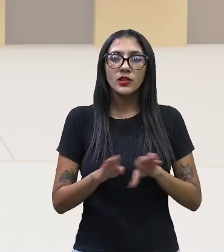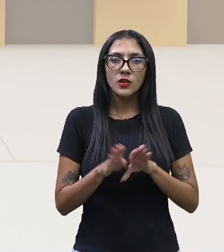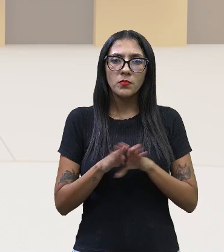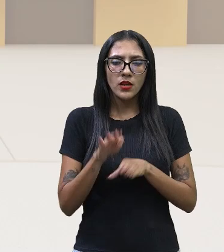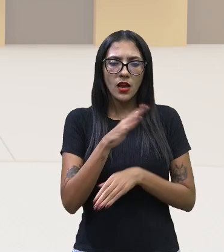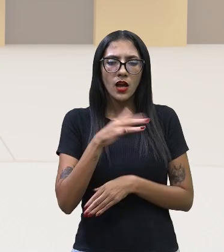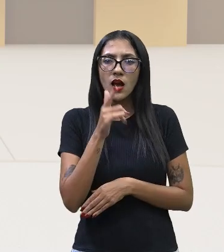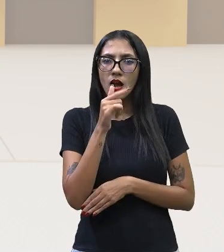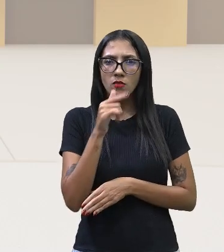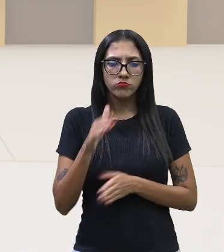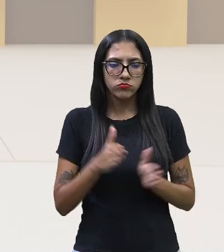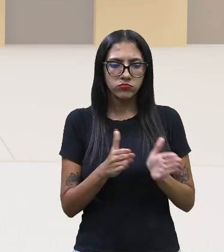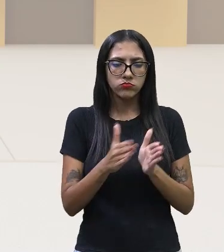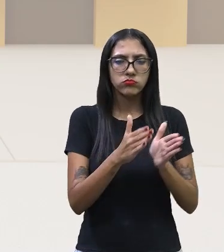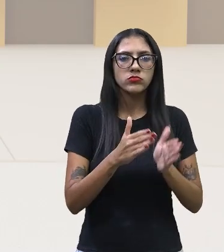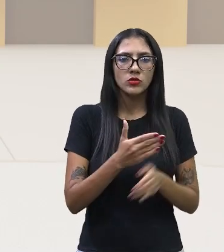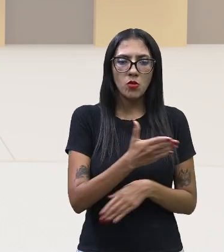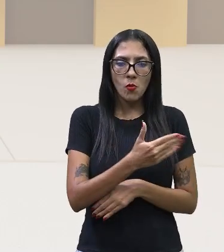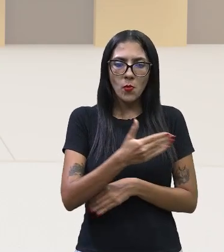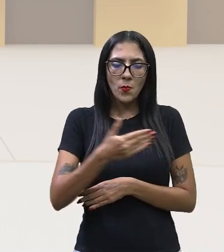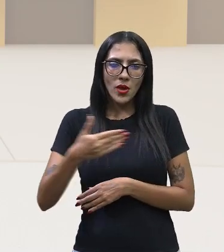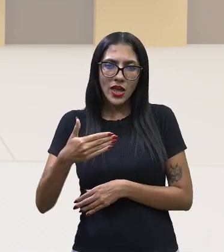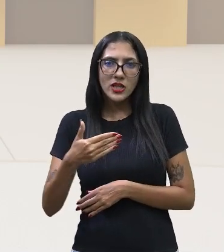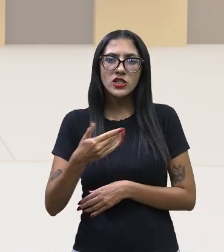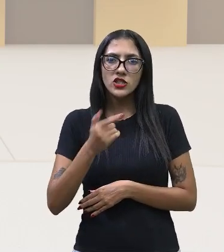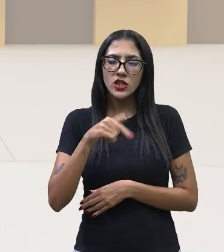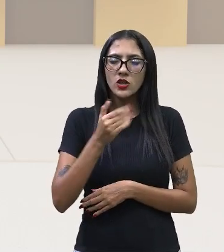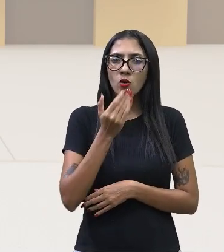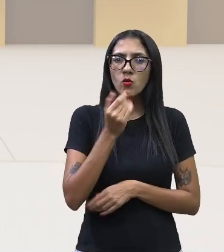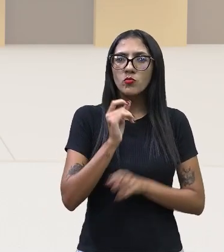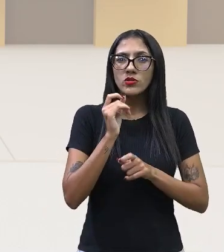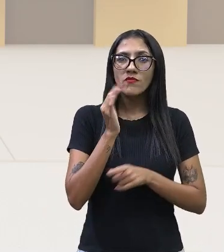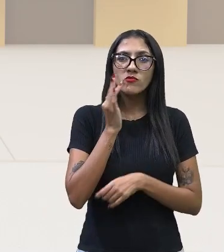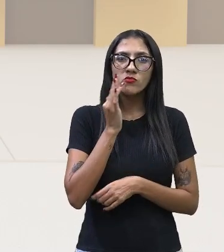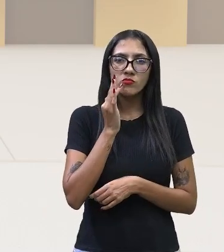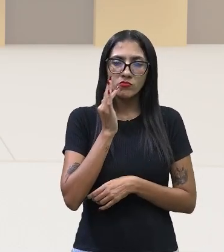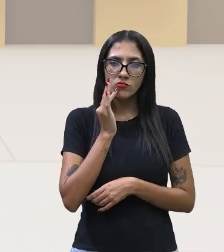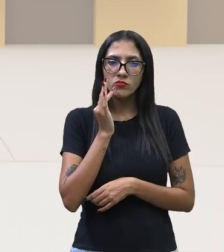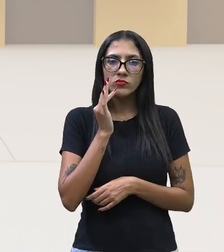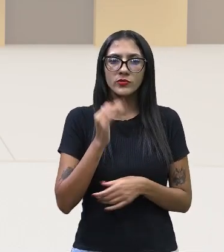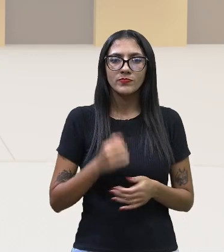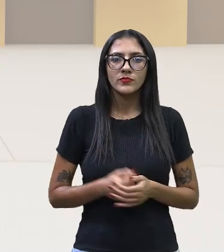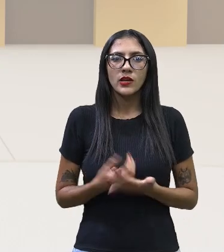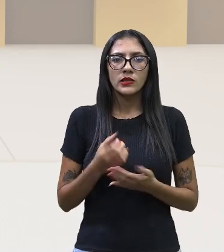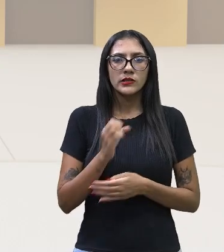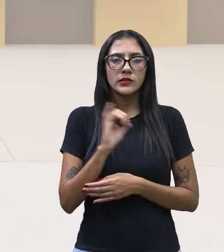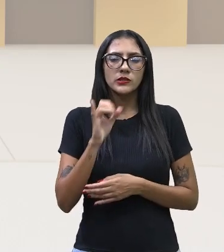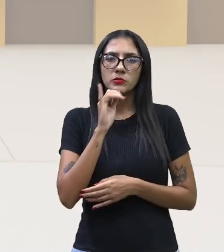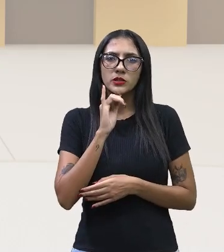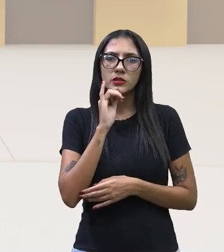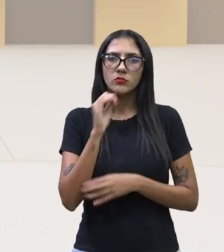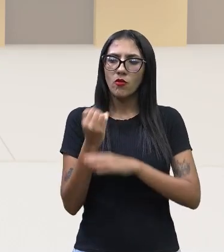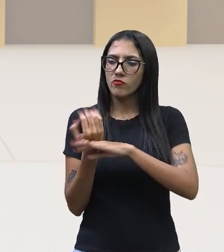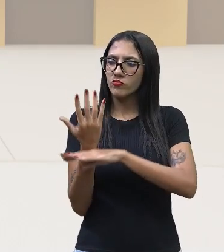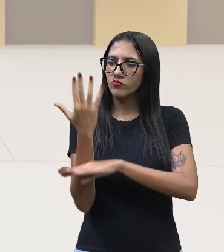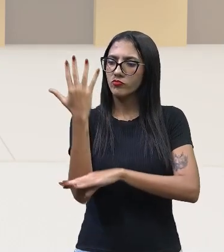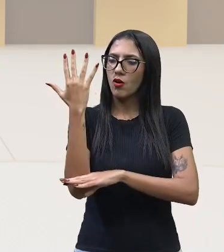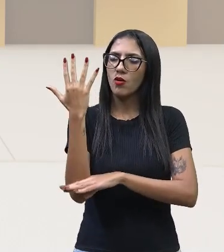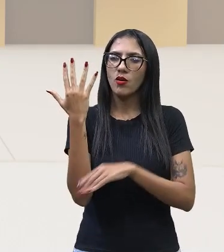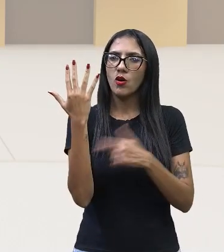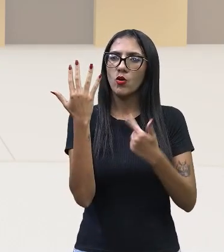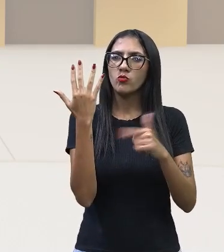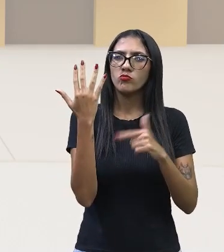o peixe se alimenta do fruto que cai na água, vocês sabem muito bem disso. E se não tiver a árvore, obviamente não tem fruto e